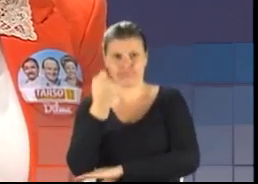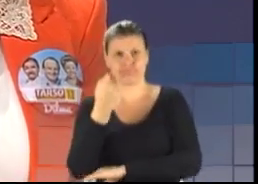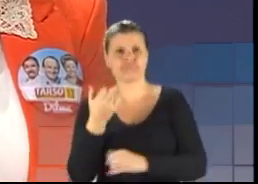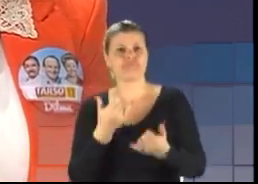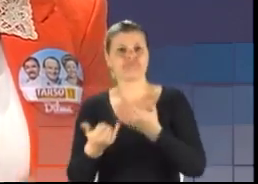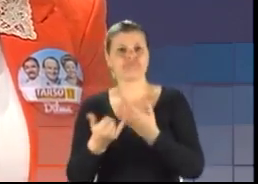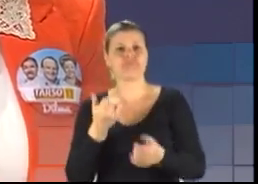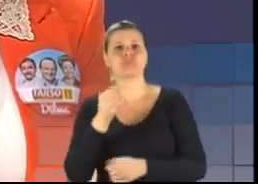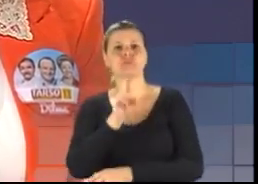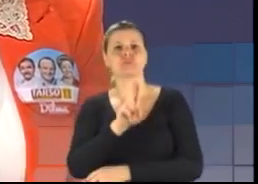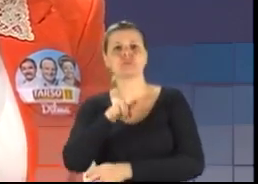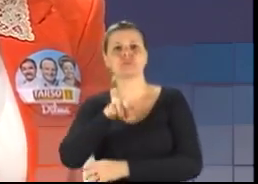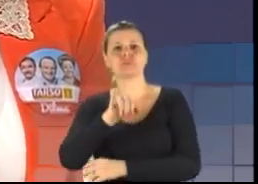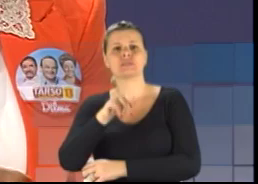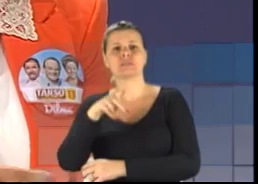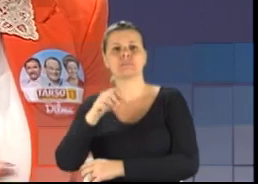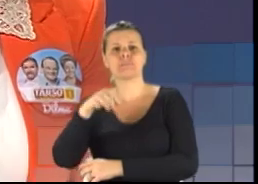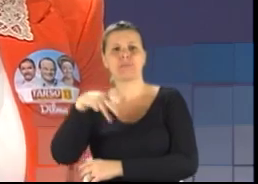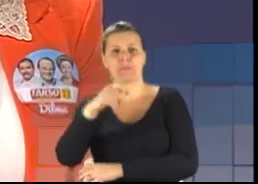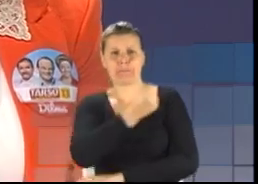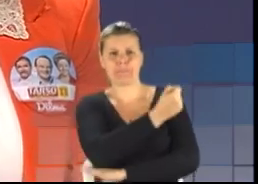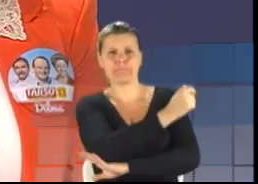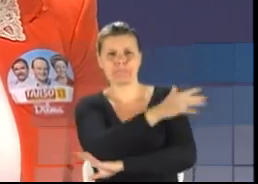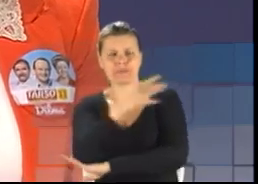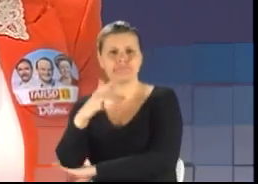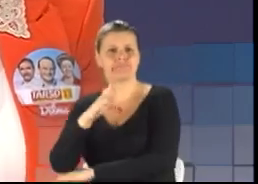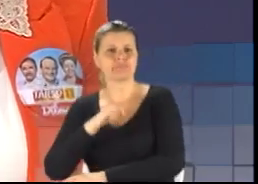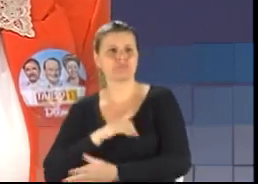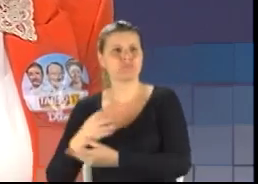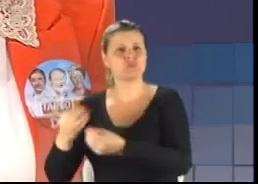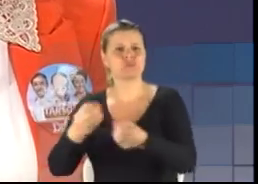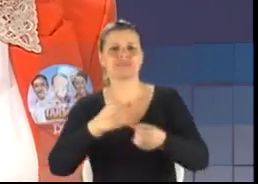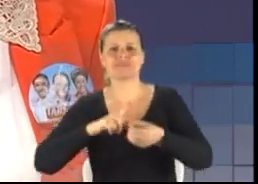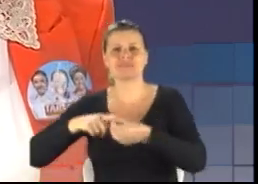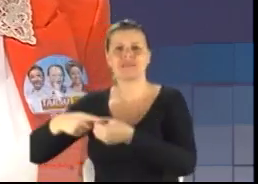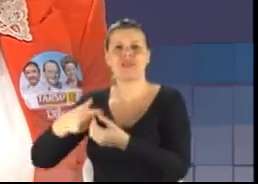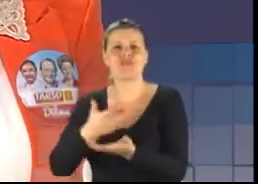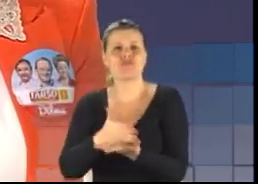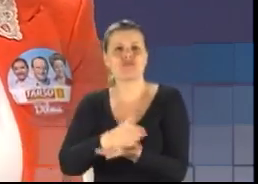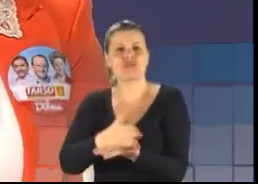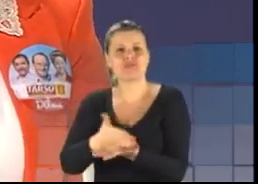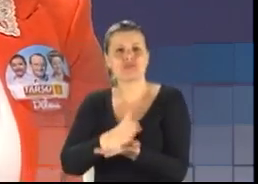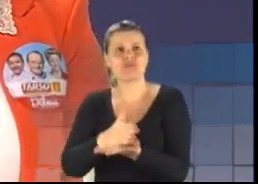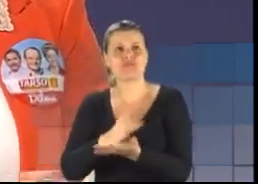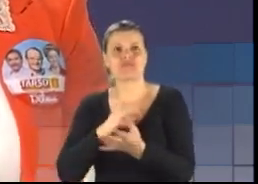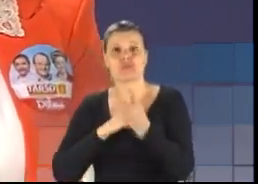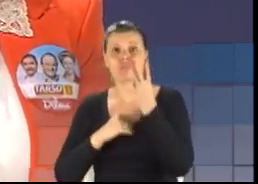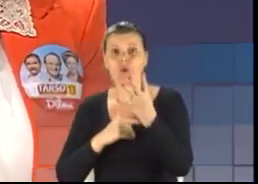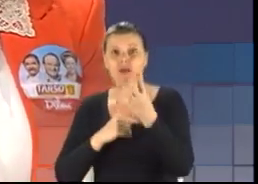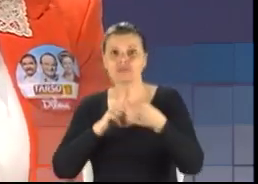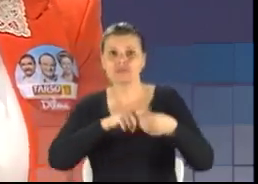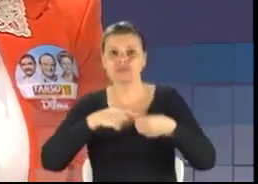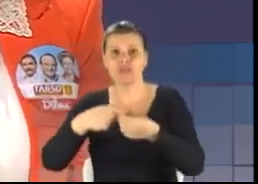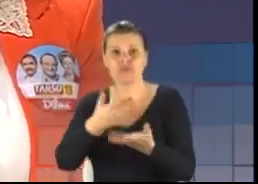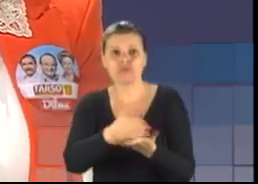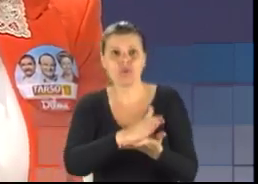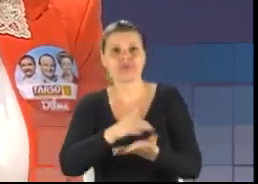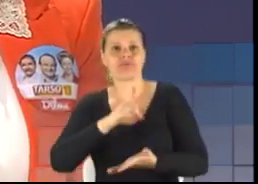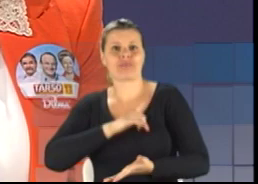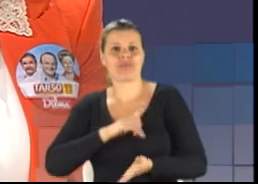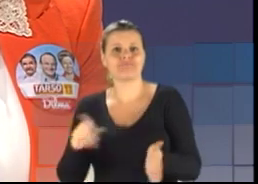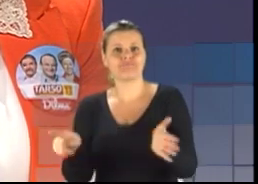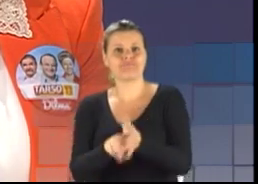Unipampa. Ali nós temos cidades da fronteira, quatro cidades da fronteira que receberam a Unipampa.